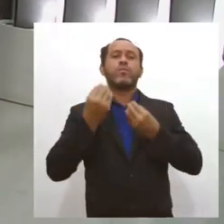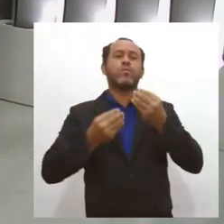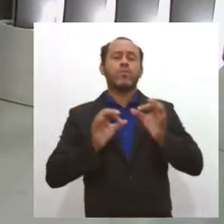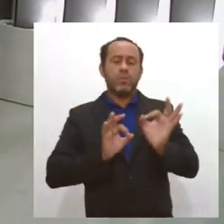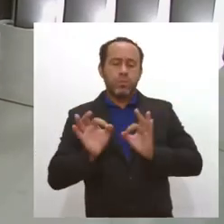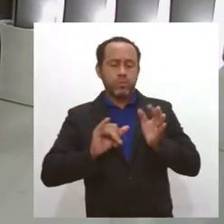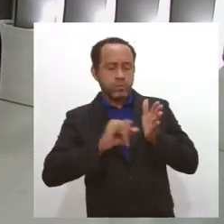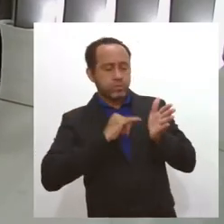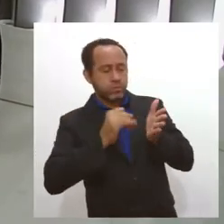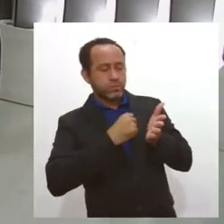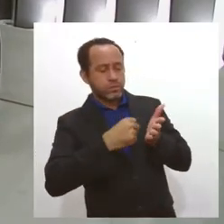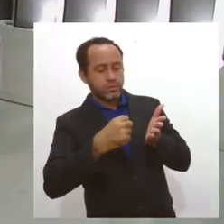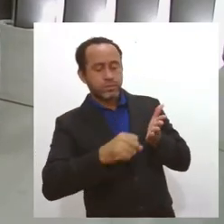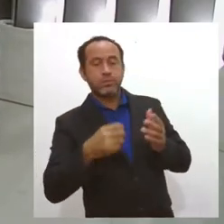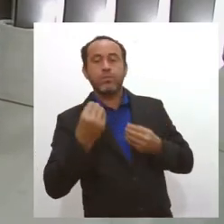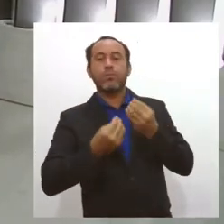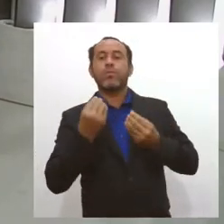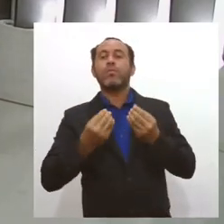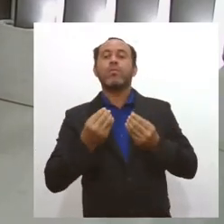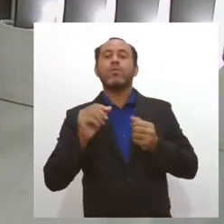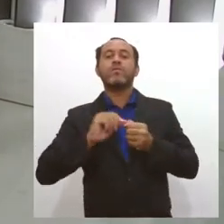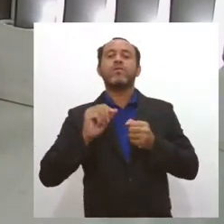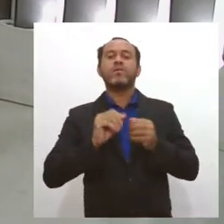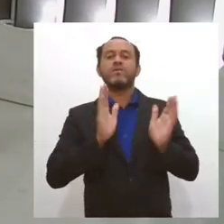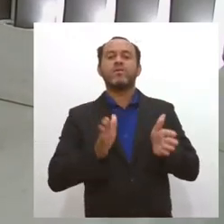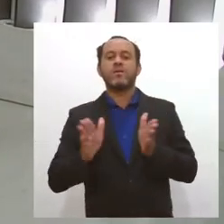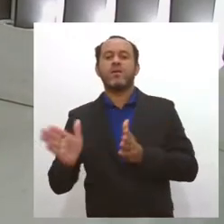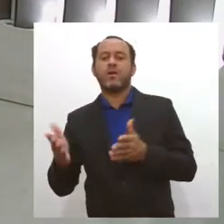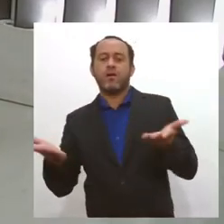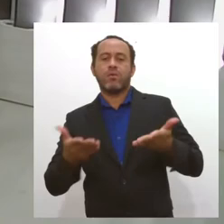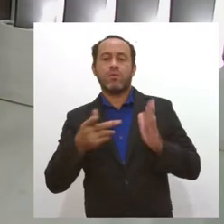assinatura, quais as próximas etapas agora para o projeto?